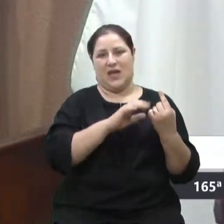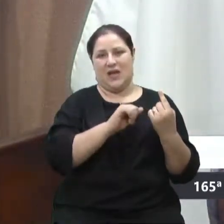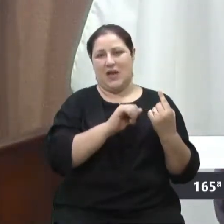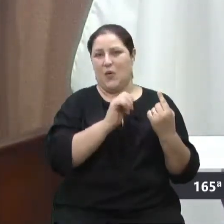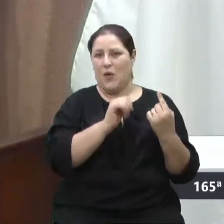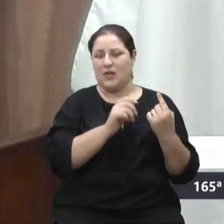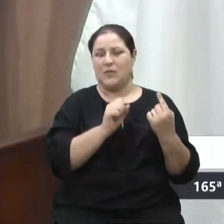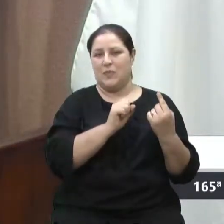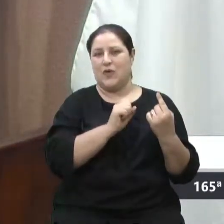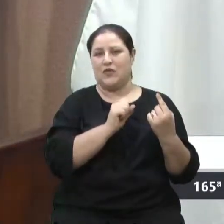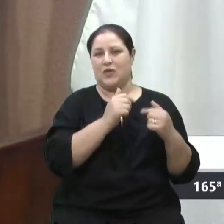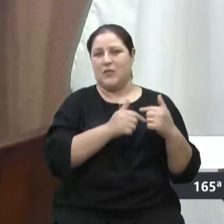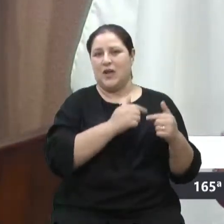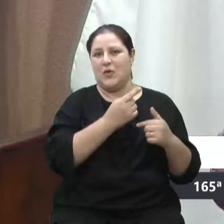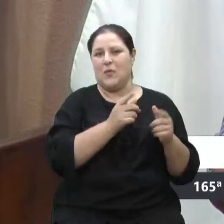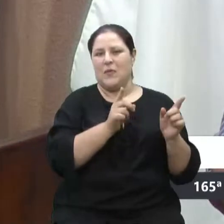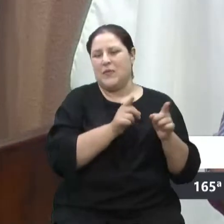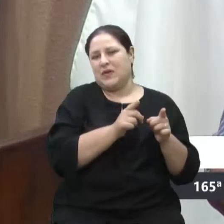Não, vou conversar.